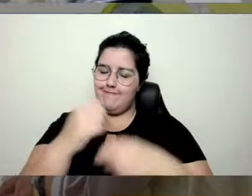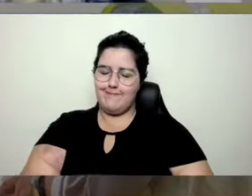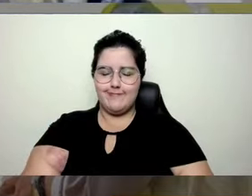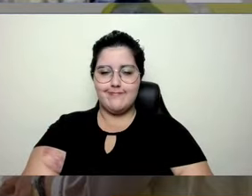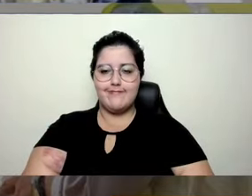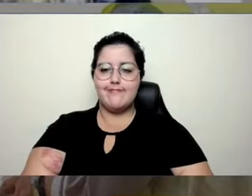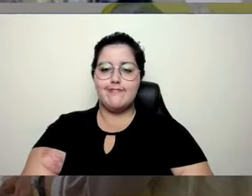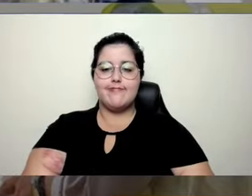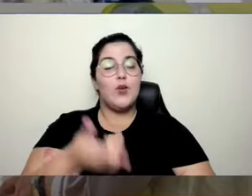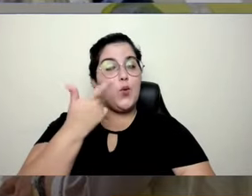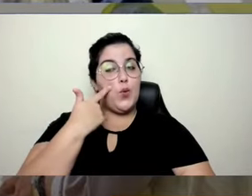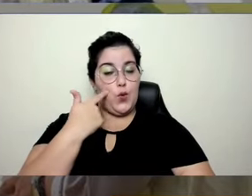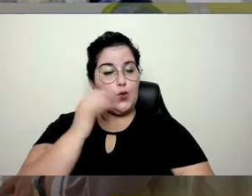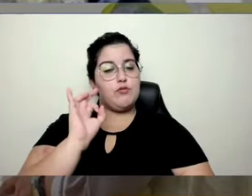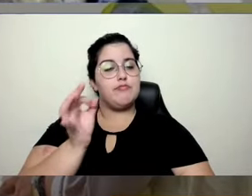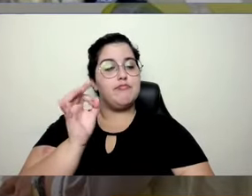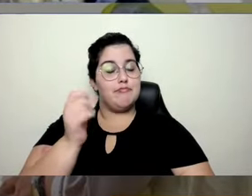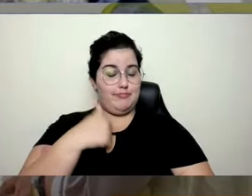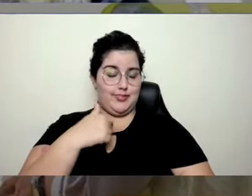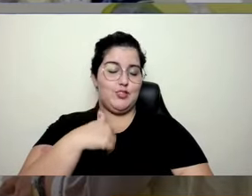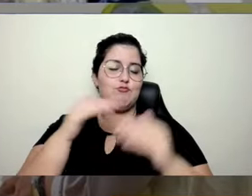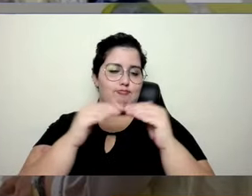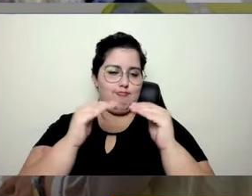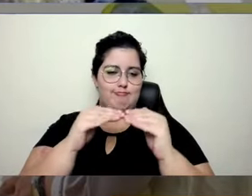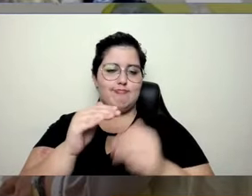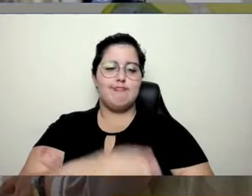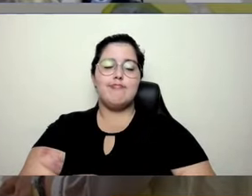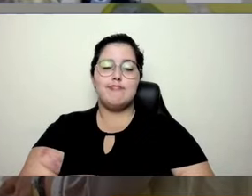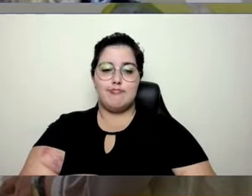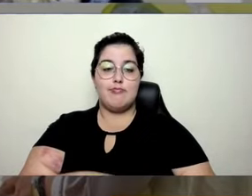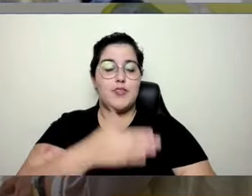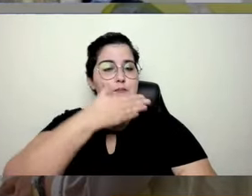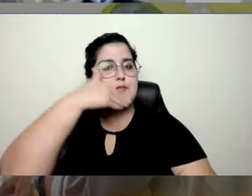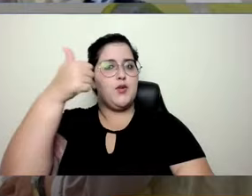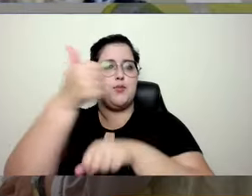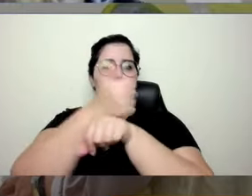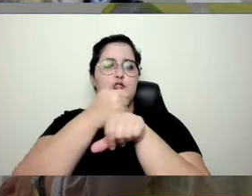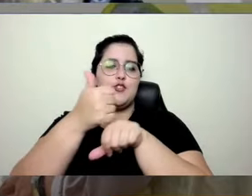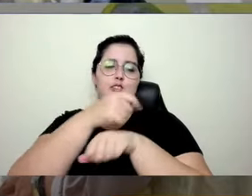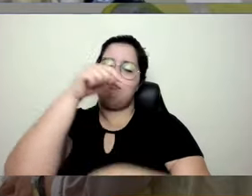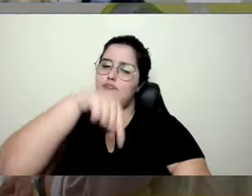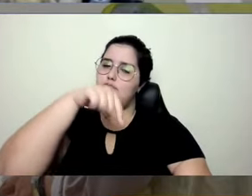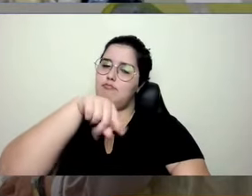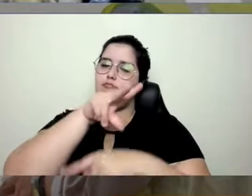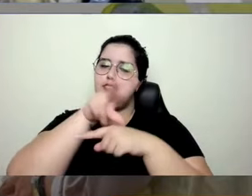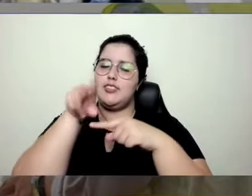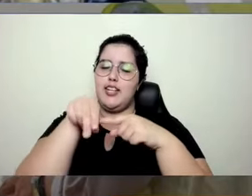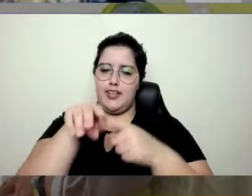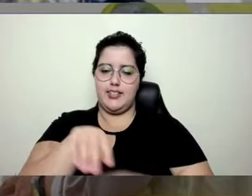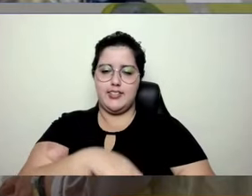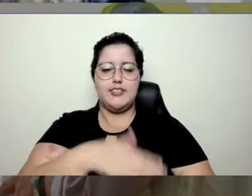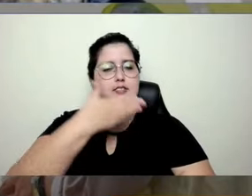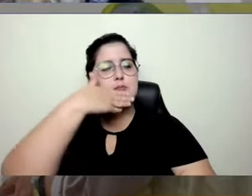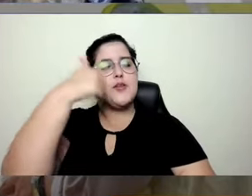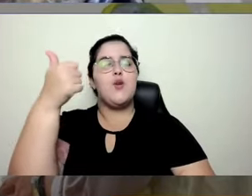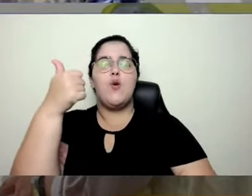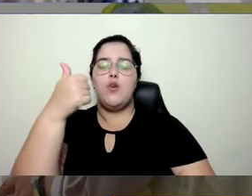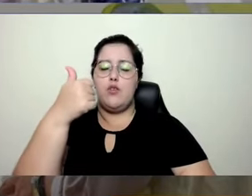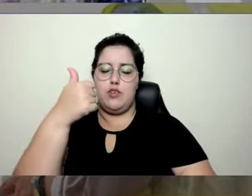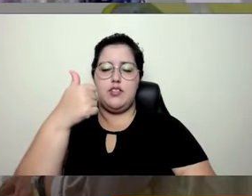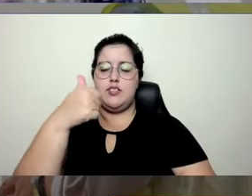Olha, suspeita para falar. Os melhores especialistas estão aqui. Os melhores, mais